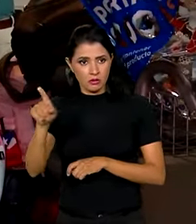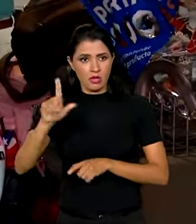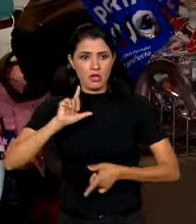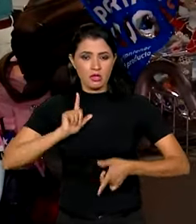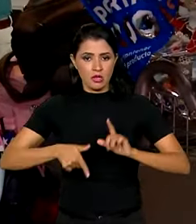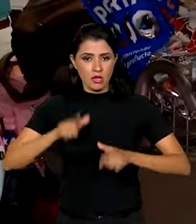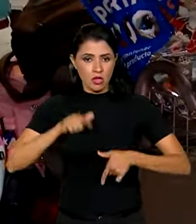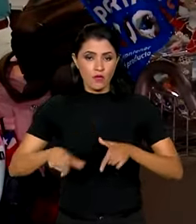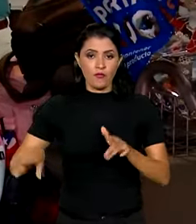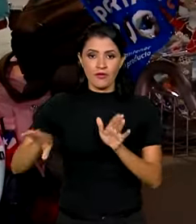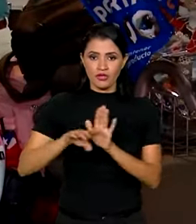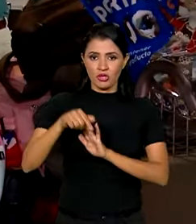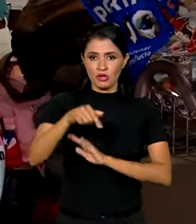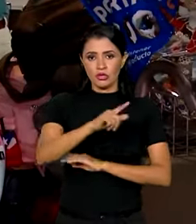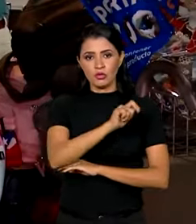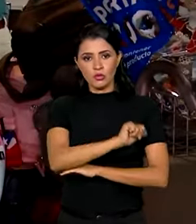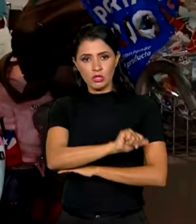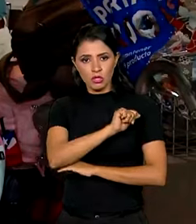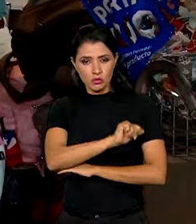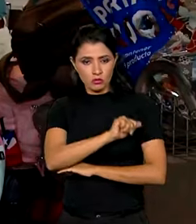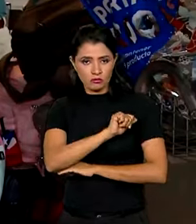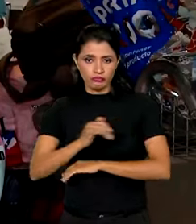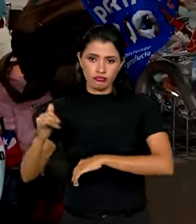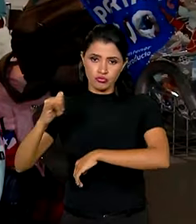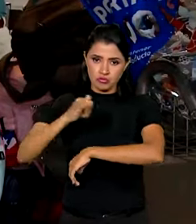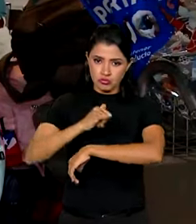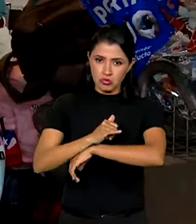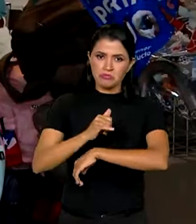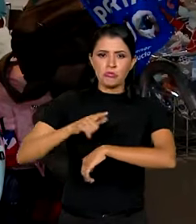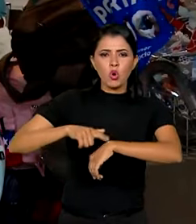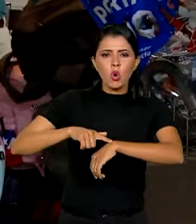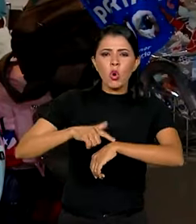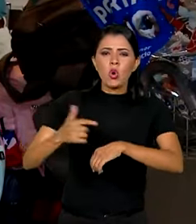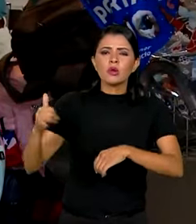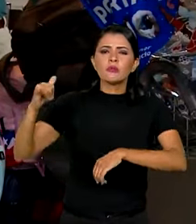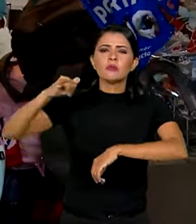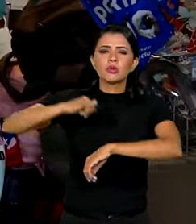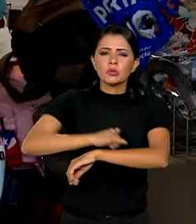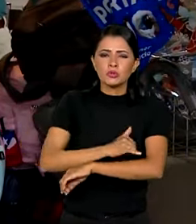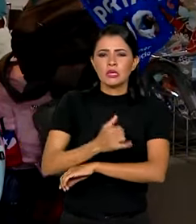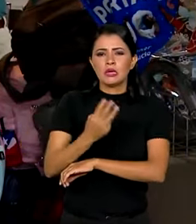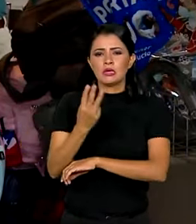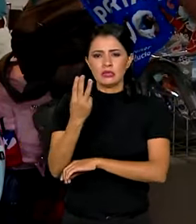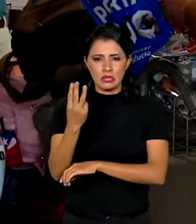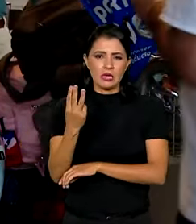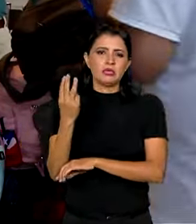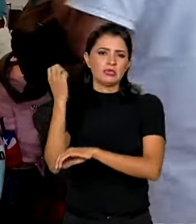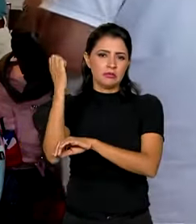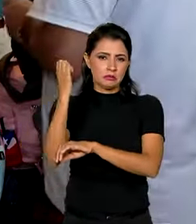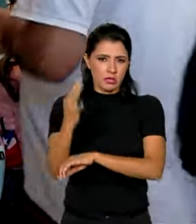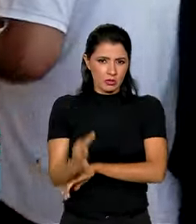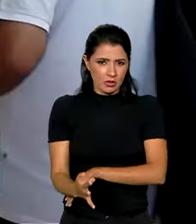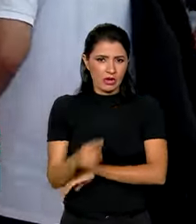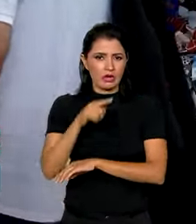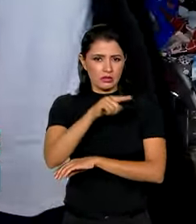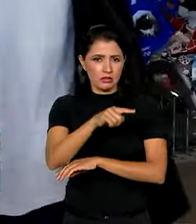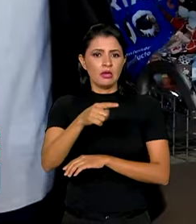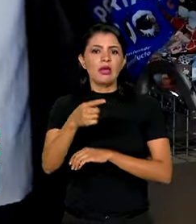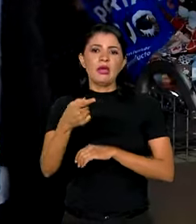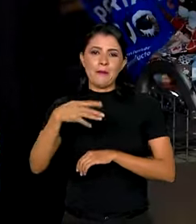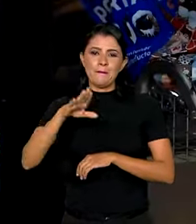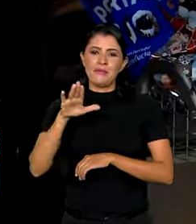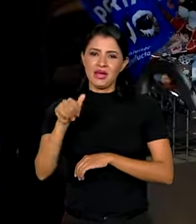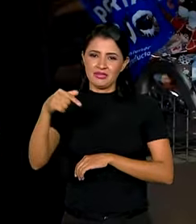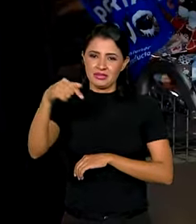logo mais aqui ao Rio de Janeiro. O avião está previsto para pousar às três horas da manhã na base aérea do